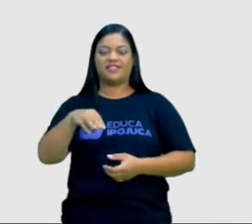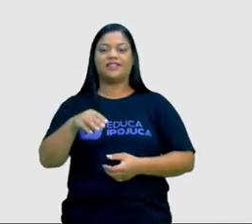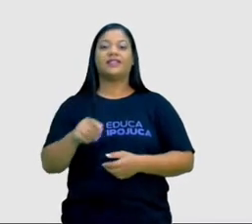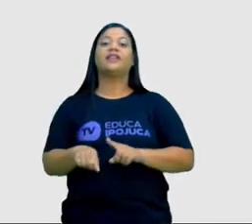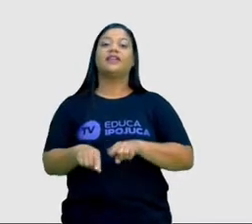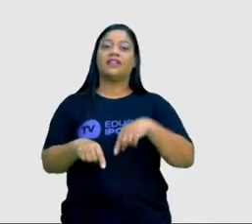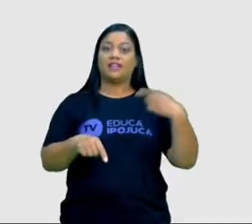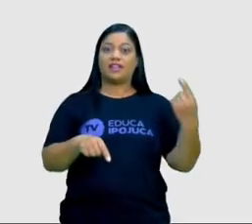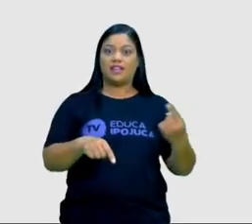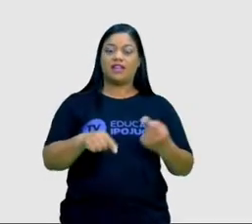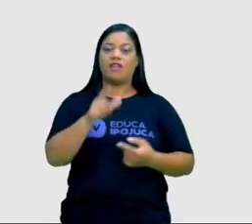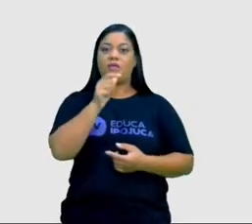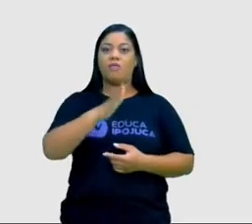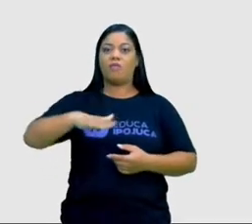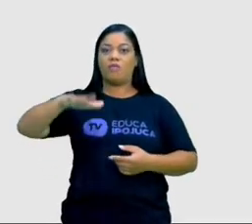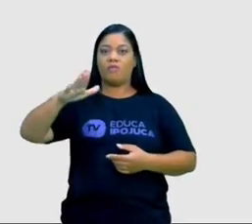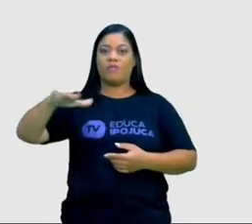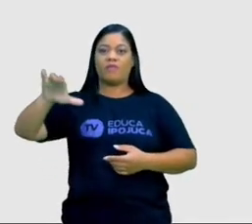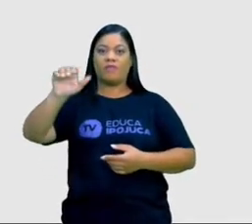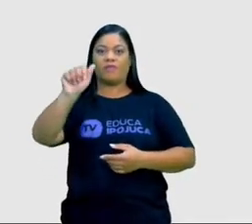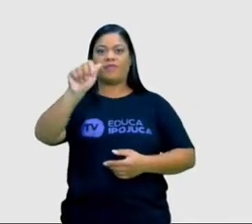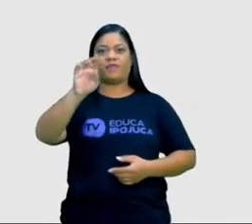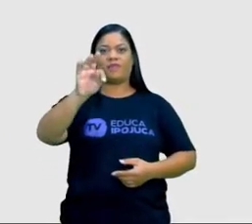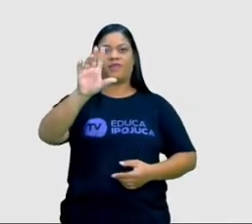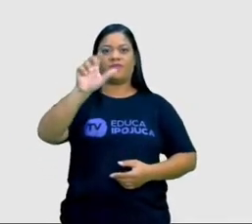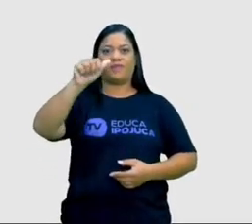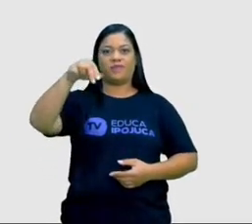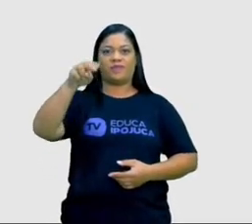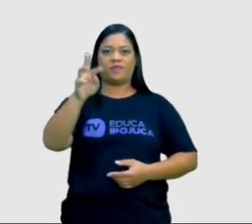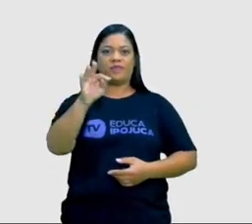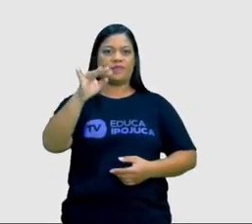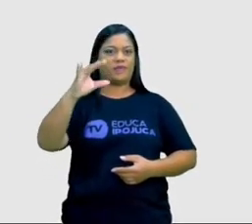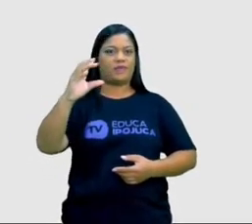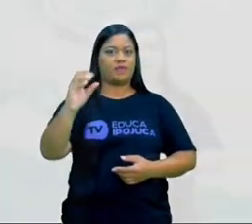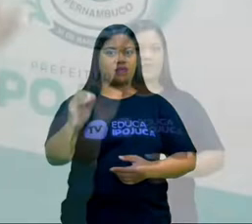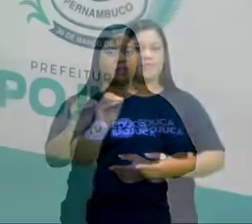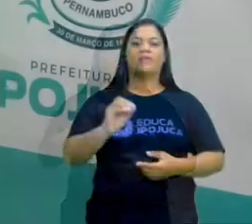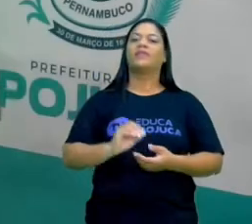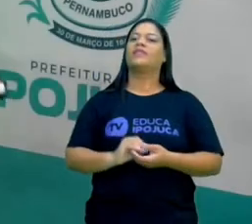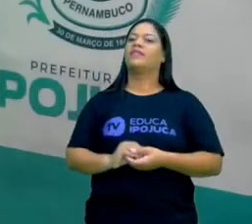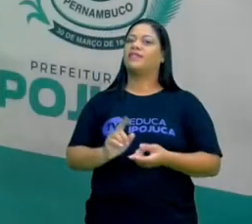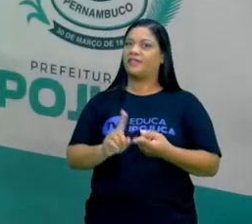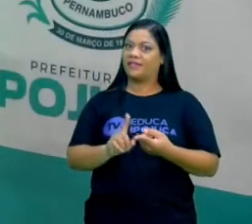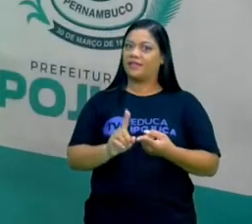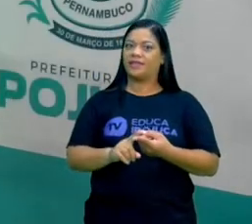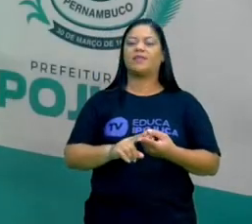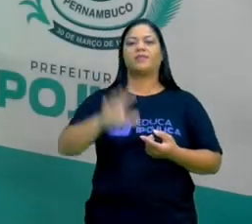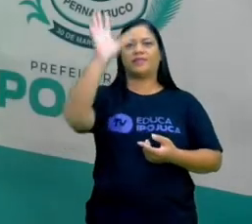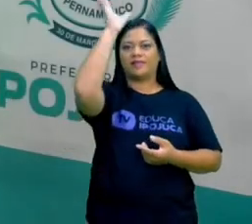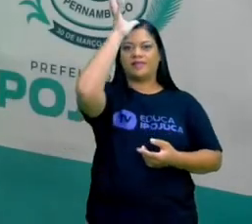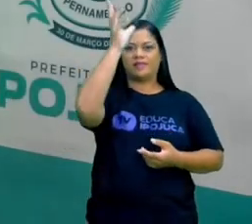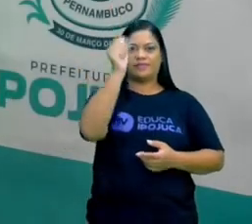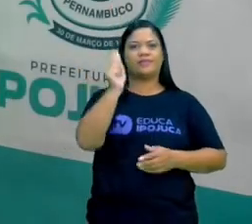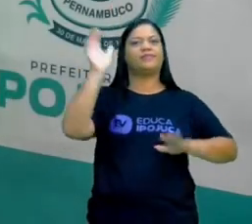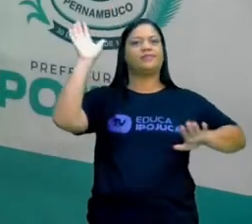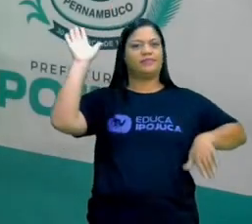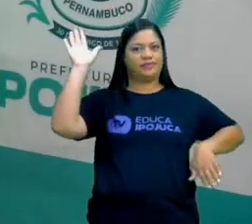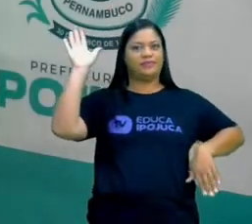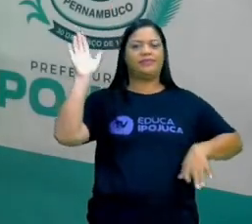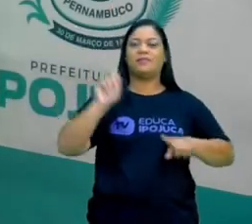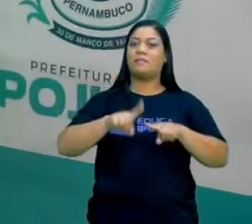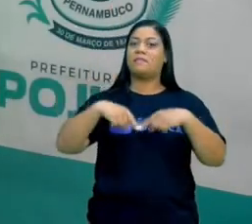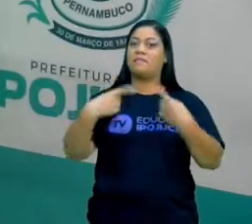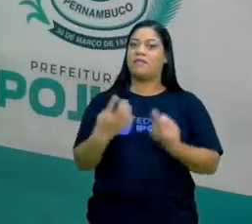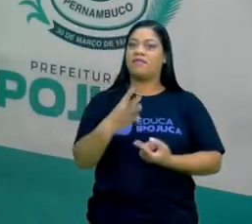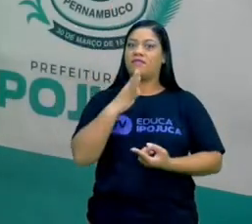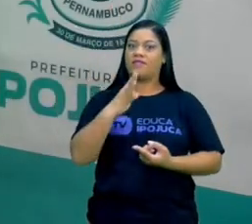Oceano Atlântico, com suas belíssimas praias. Entre elas, Porto de Galinha. E Porto de Galinha é uma das mais